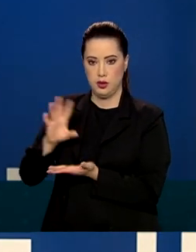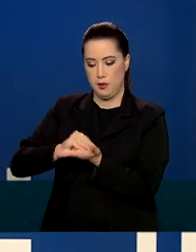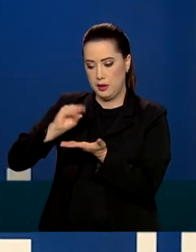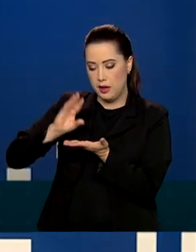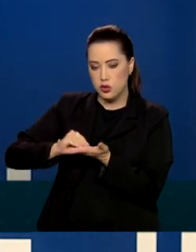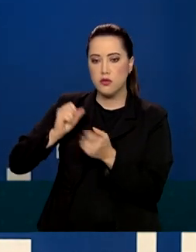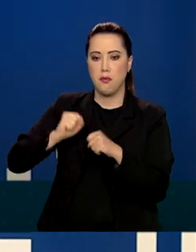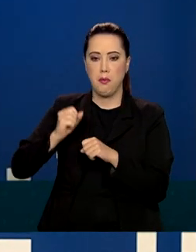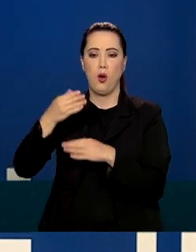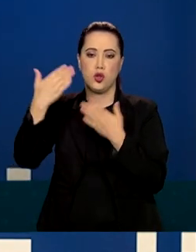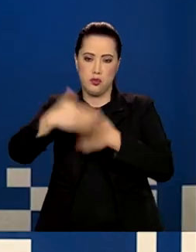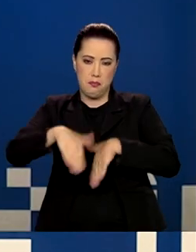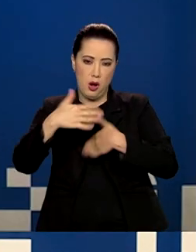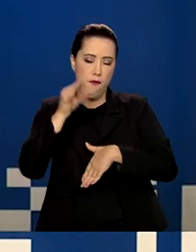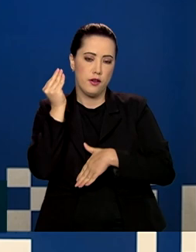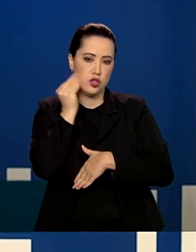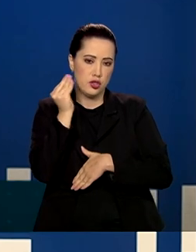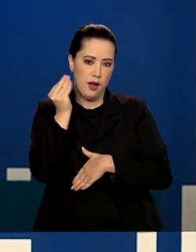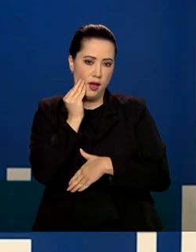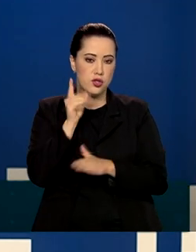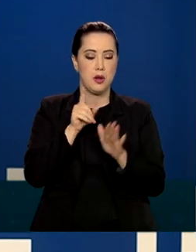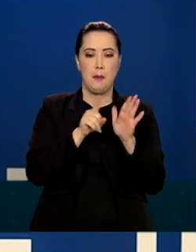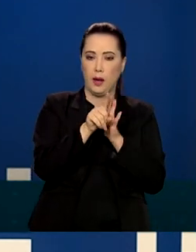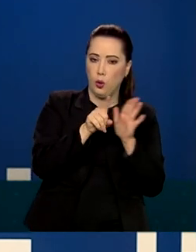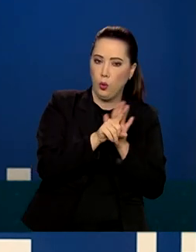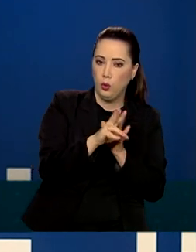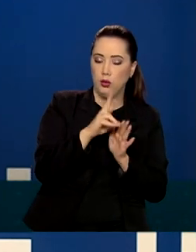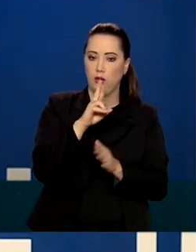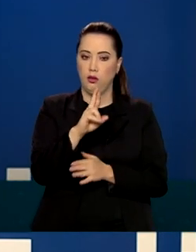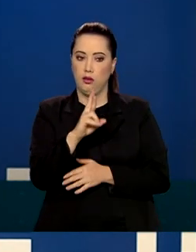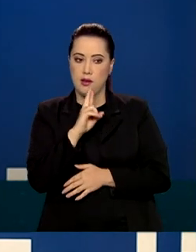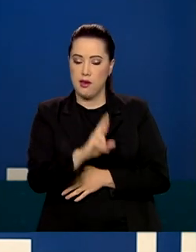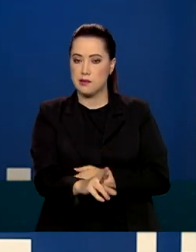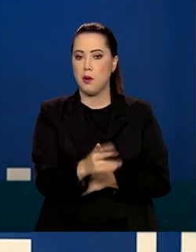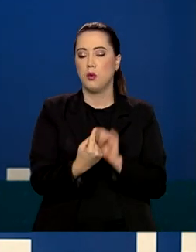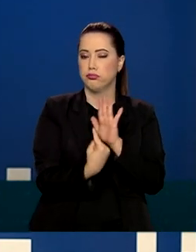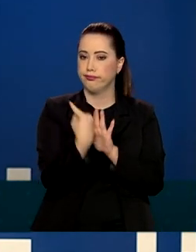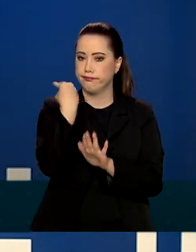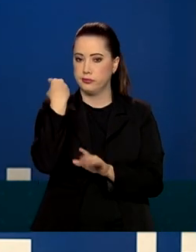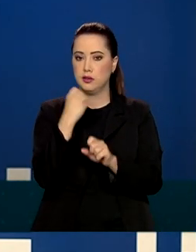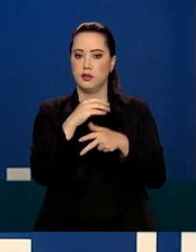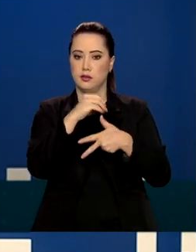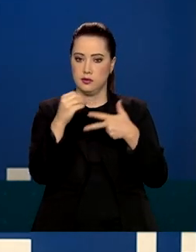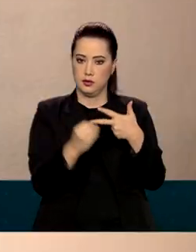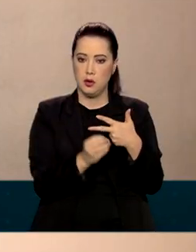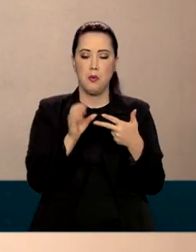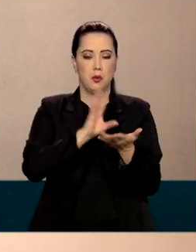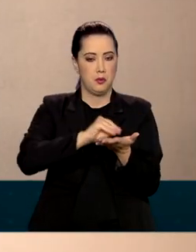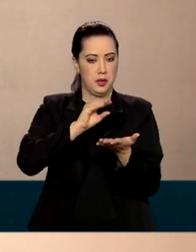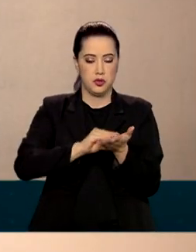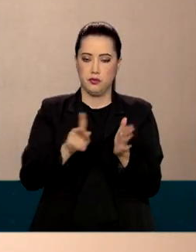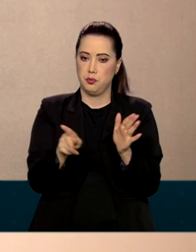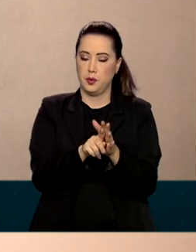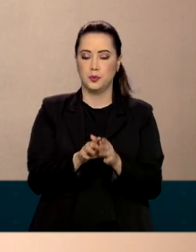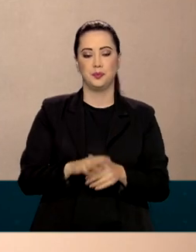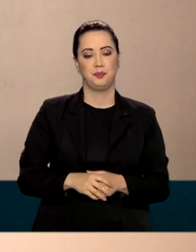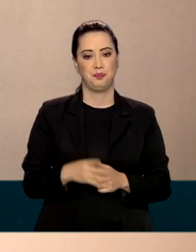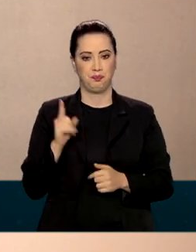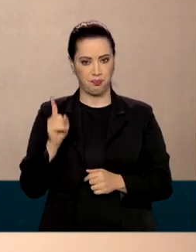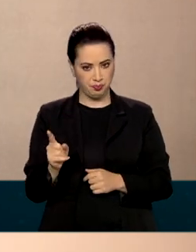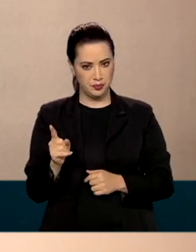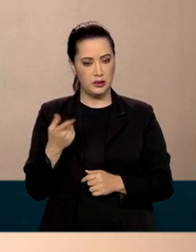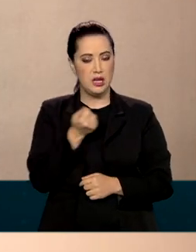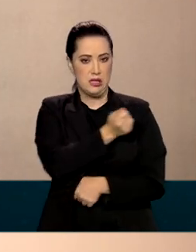começar a poder resolver questões de provas anteriores do Enem direto do aplicativo. Para o estudante Ivan